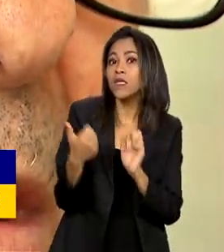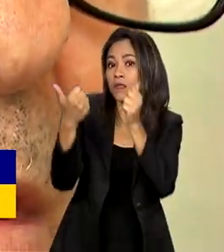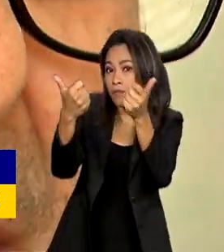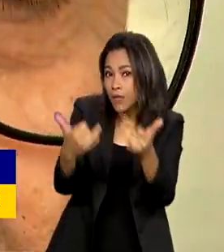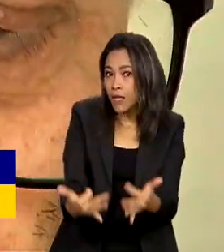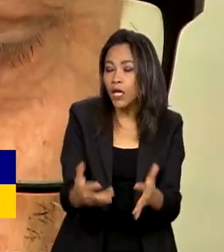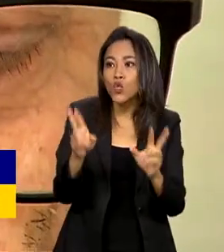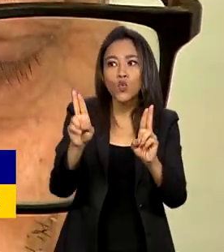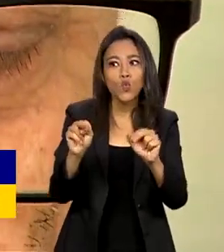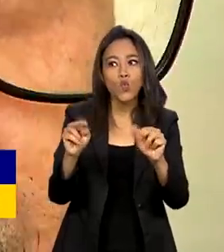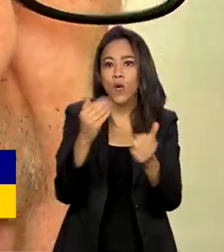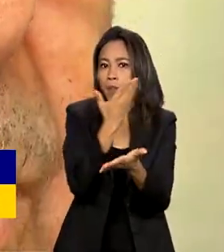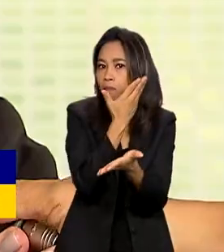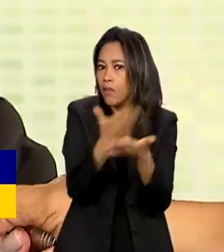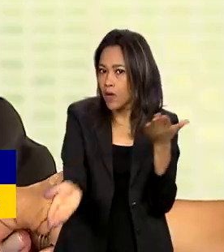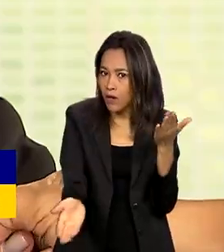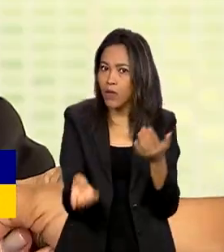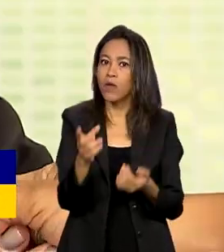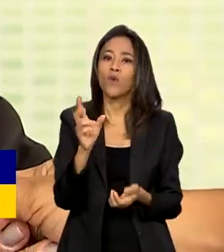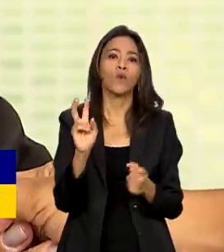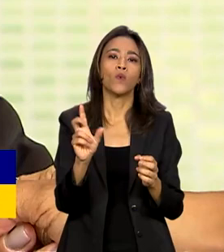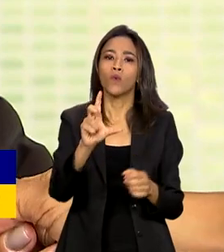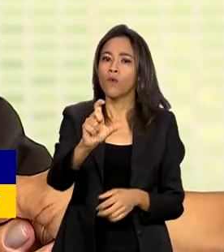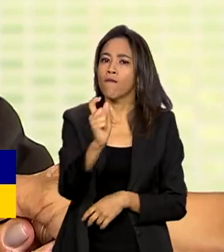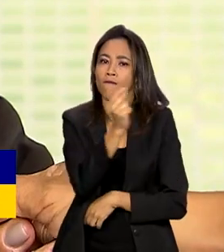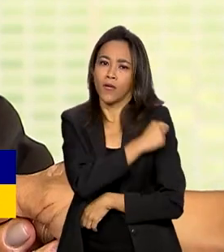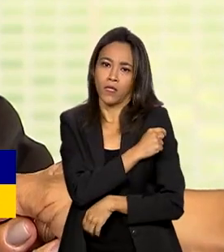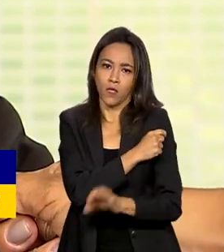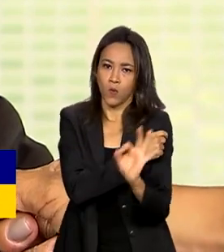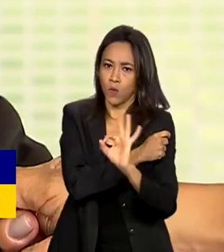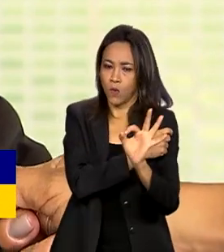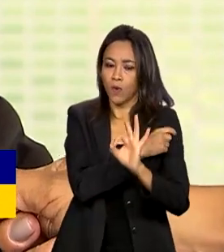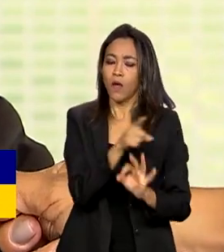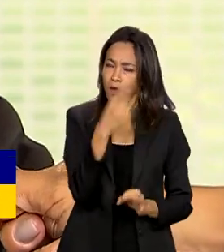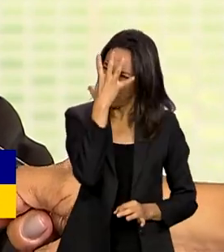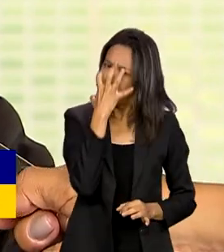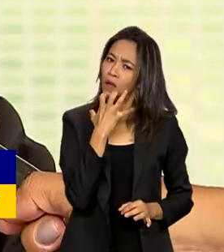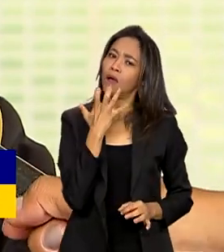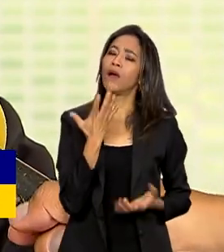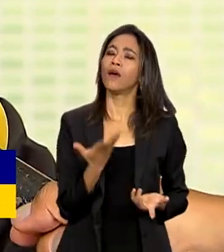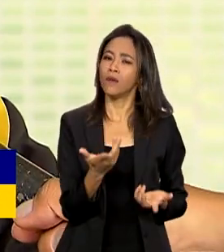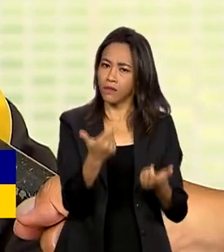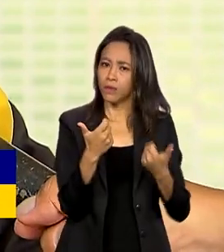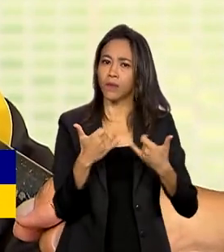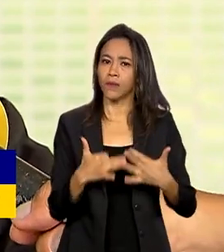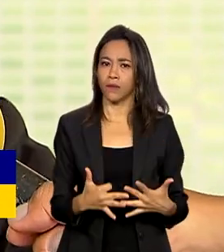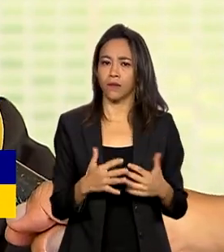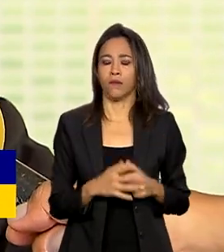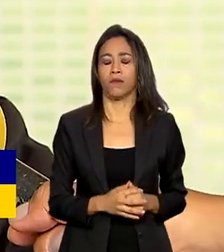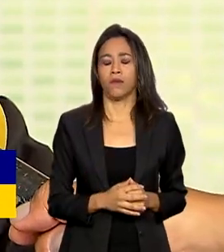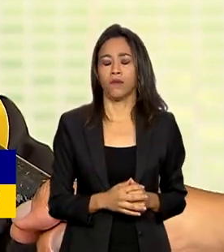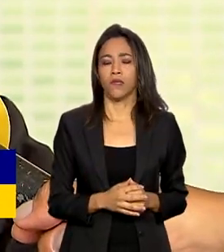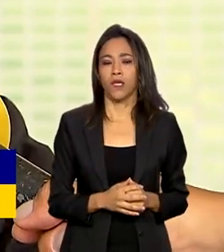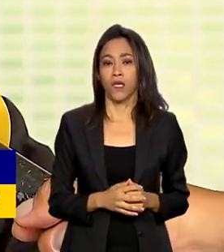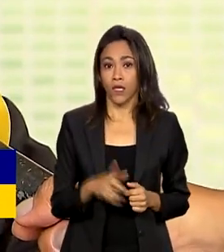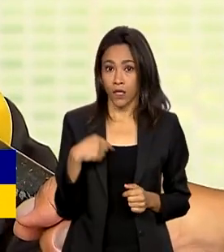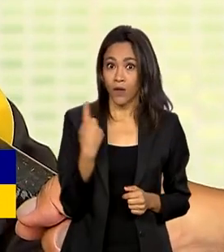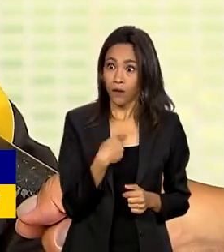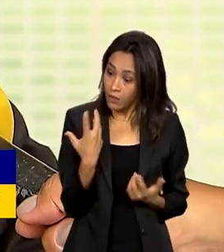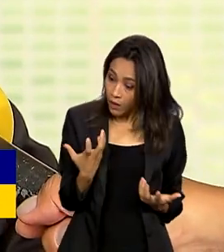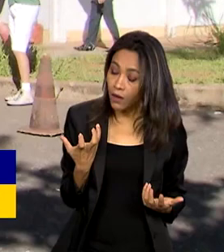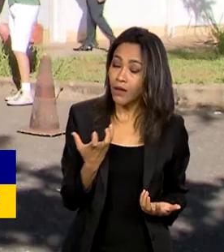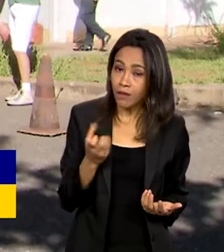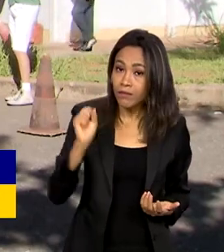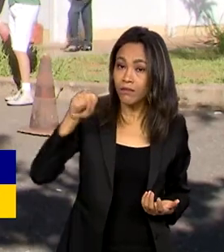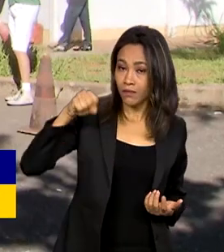nunca perdeu uma campanha. A gente leva muito a sério e é uma coisa assim que a gente faz questão